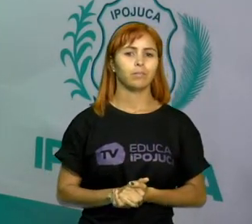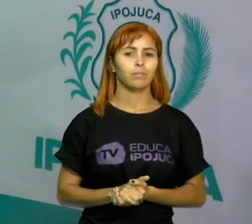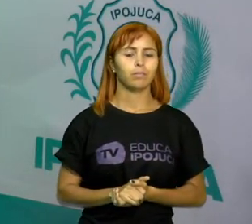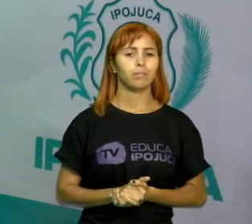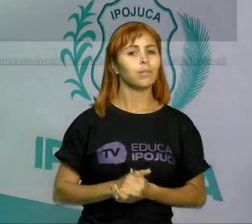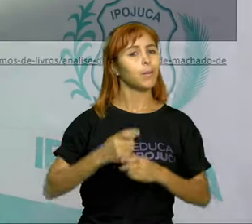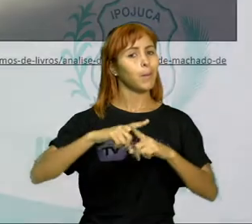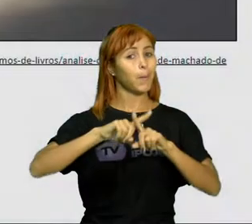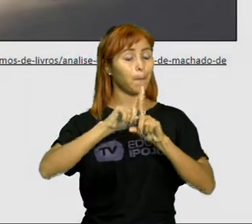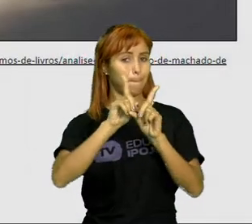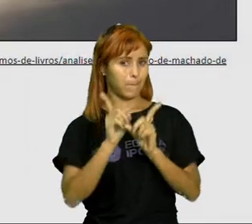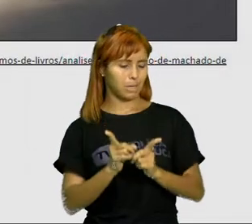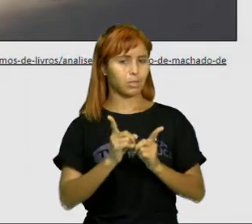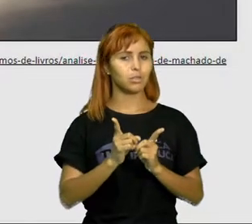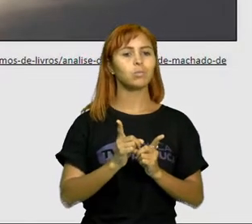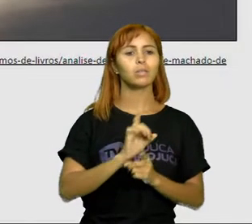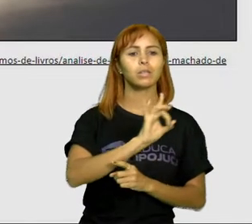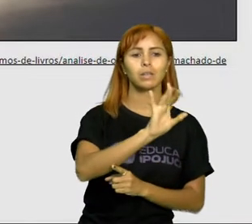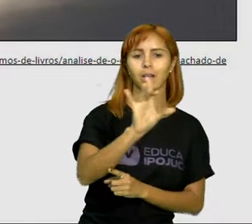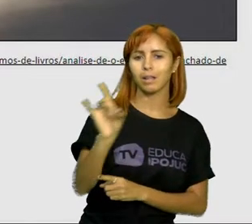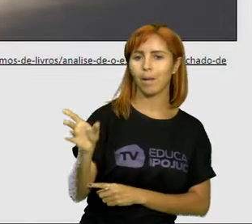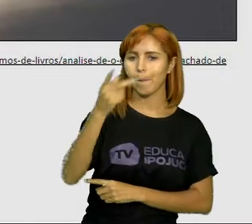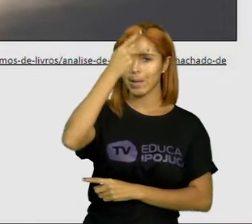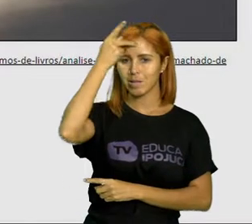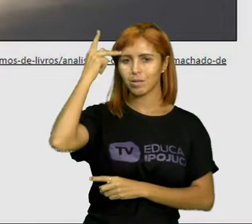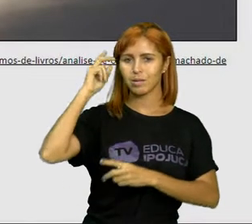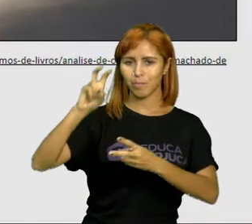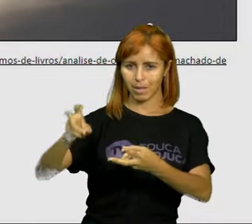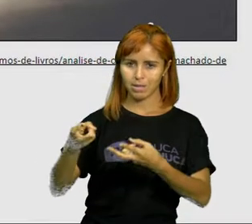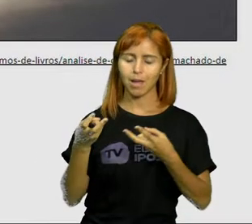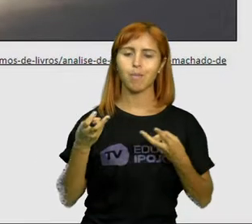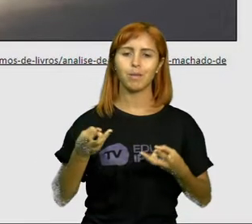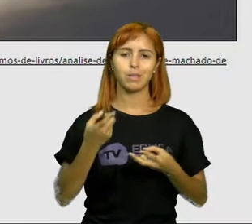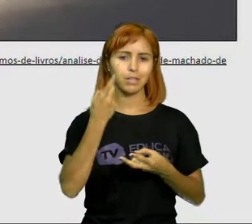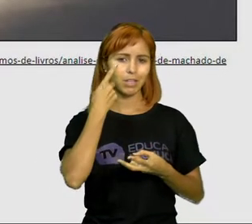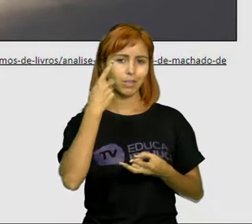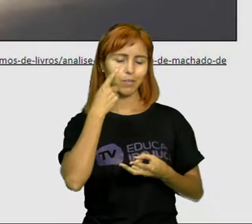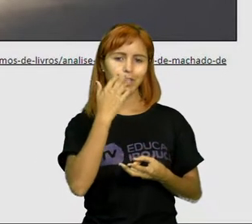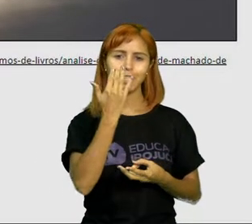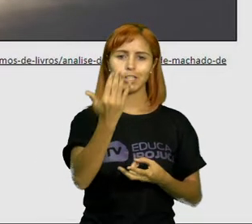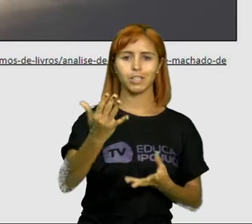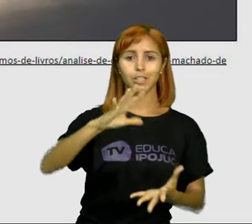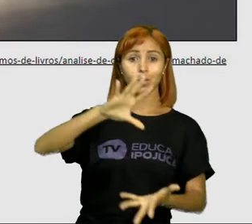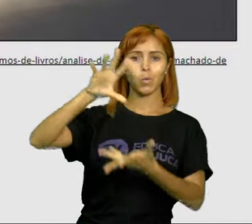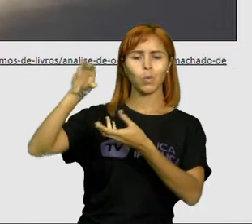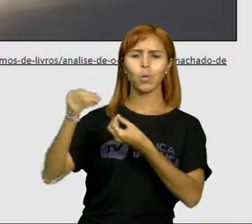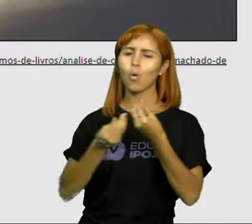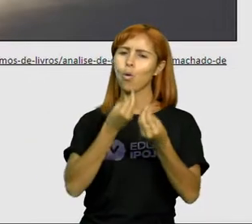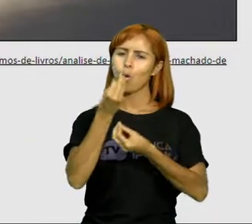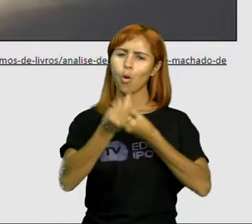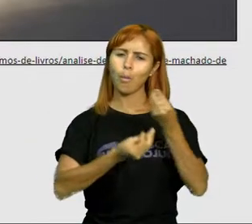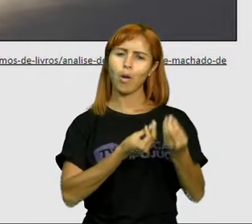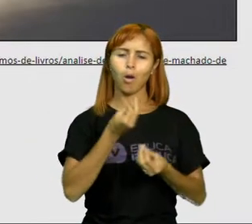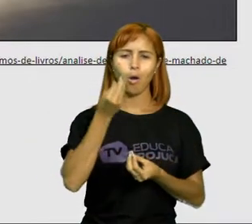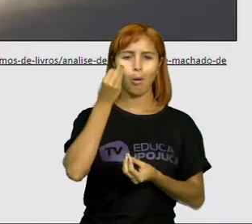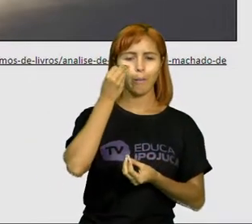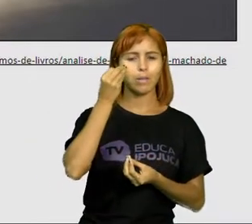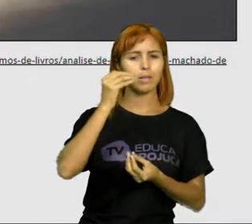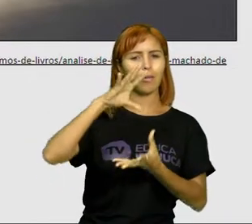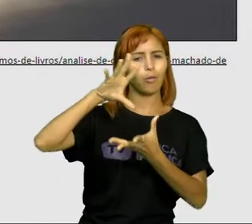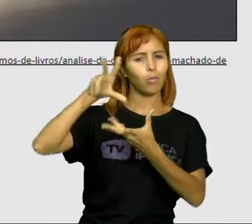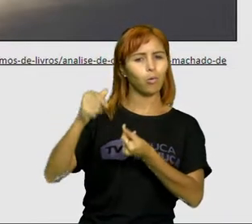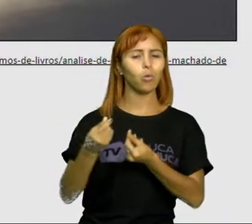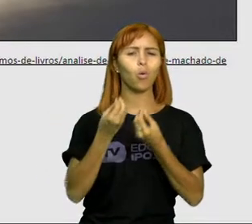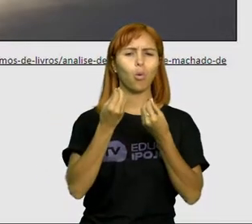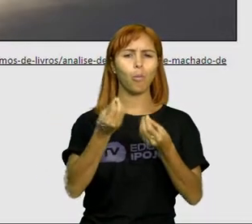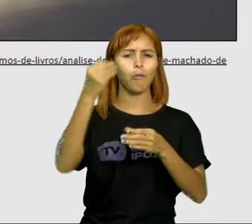Mas sim a forma como cada pessoa se percebe, se vê diante do mundo. Como é que eu observo o mundo? Como é que eu